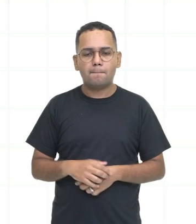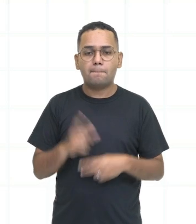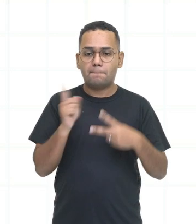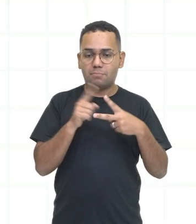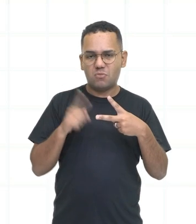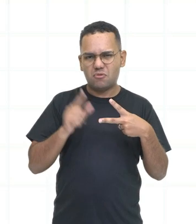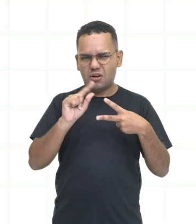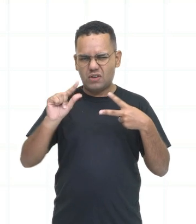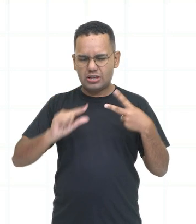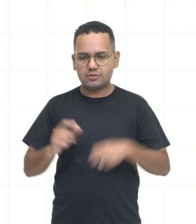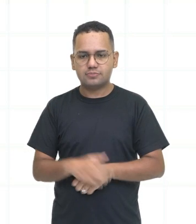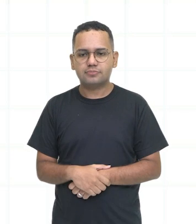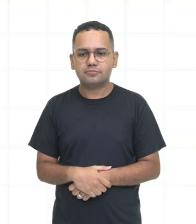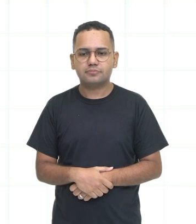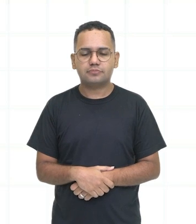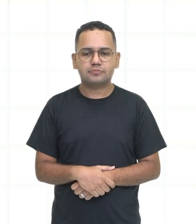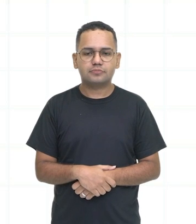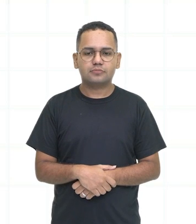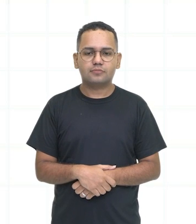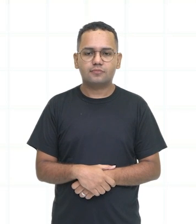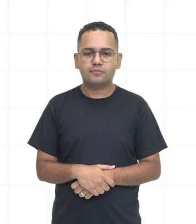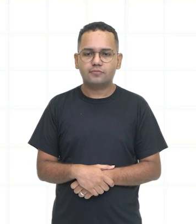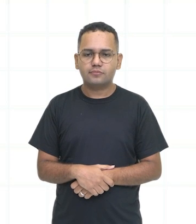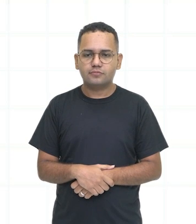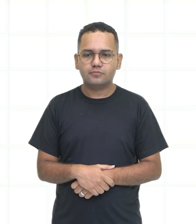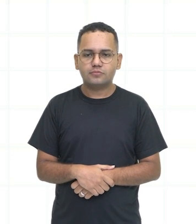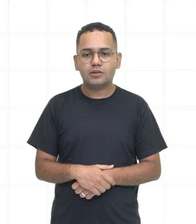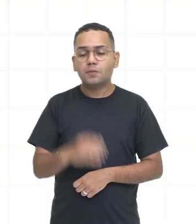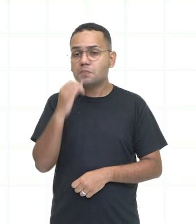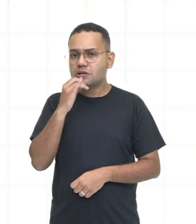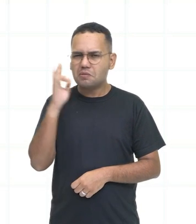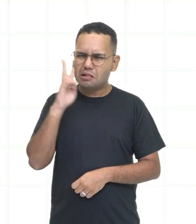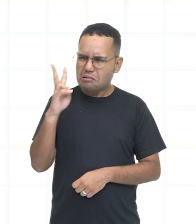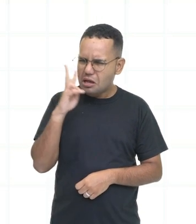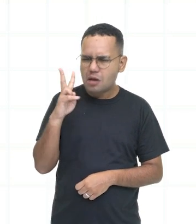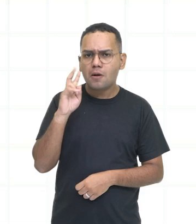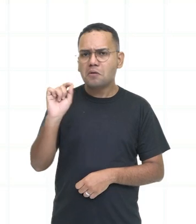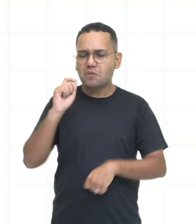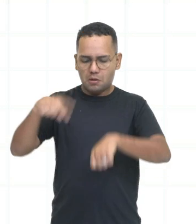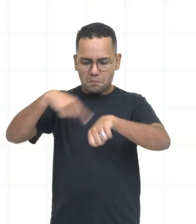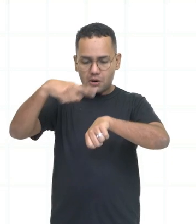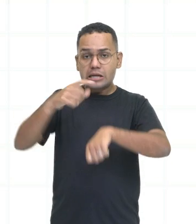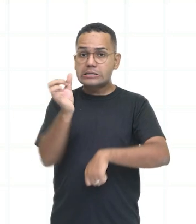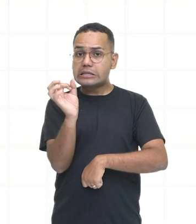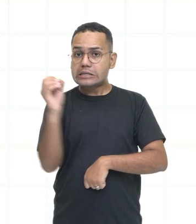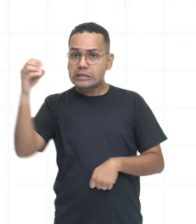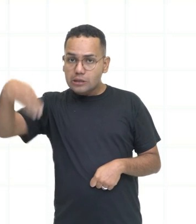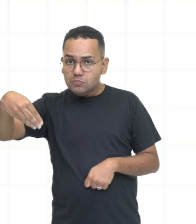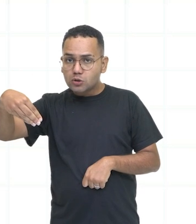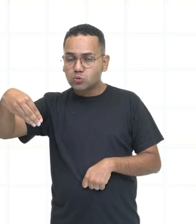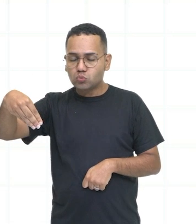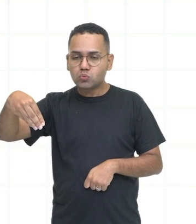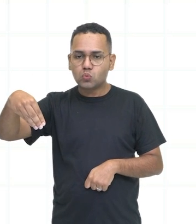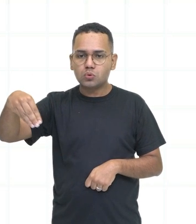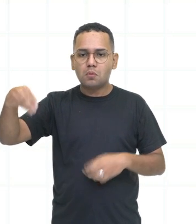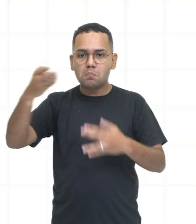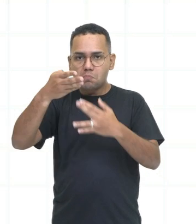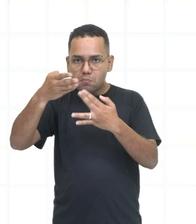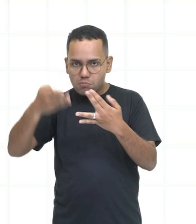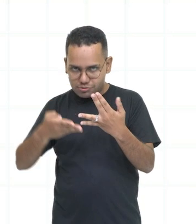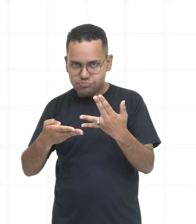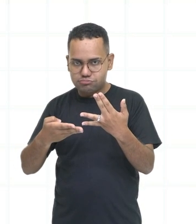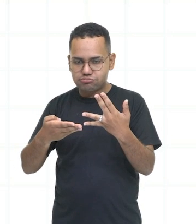a quarter past five. Então, se a gente dividir 60 minutos por 4, vai dar 15 minutos, certo? Então vai dar um quarto. Cada 15